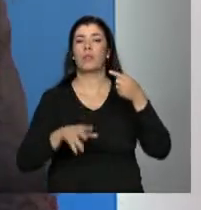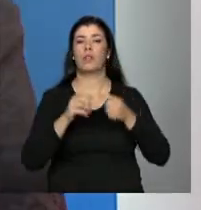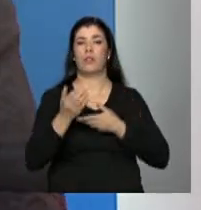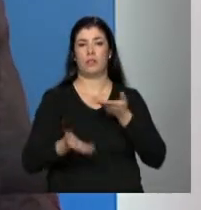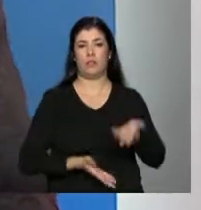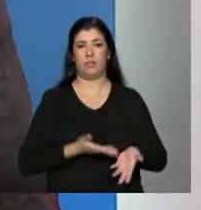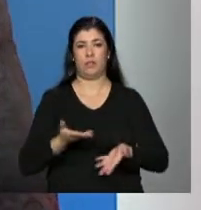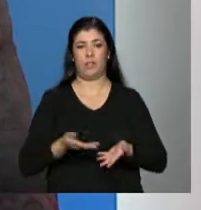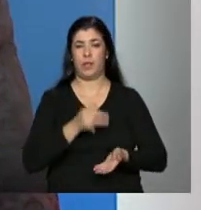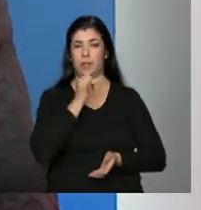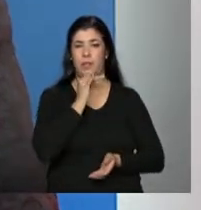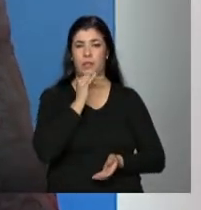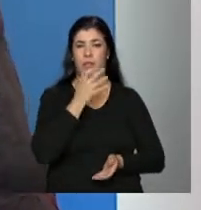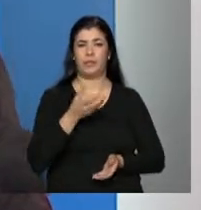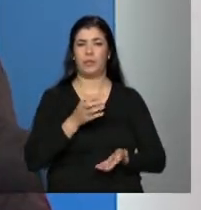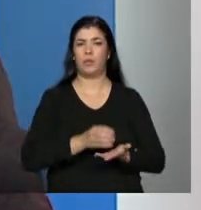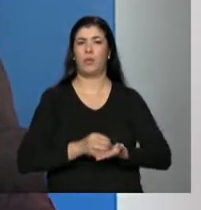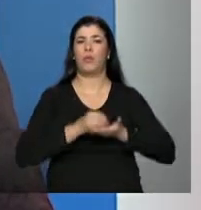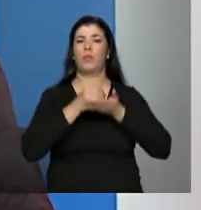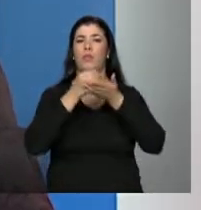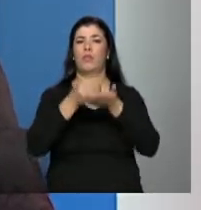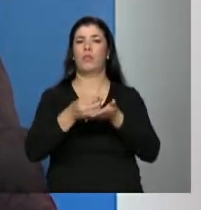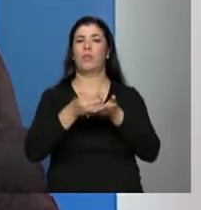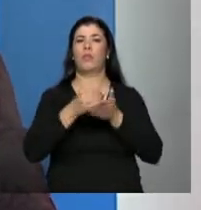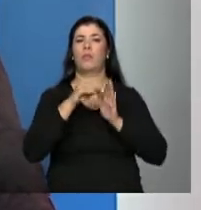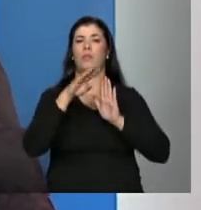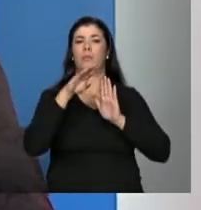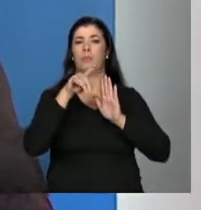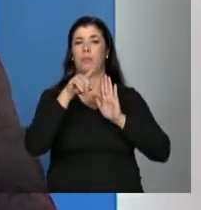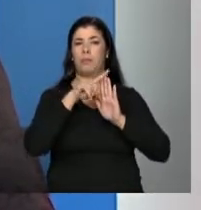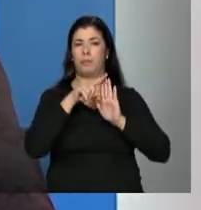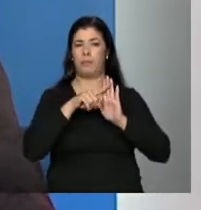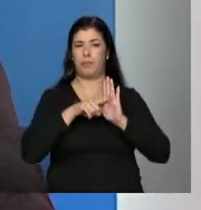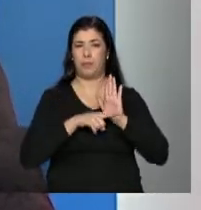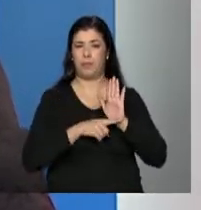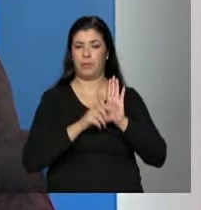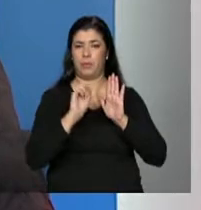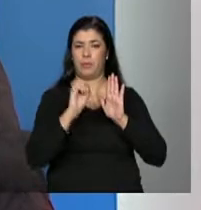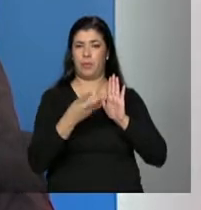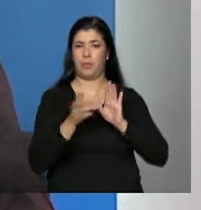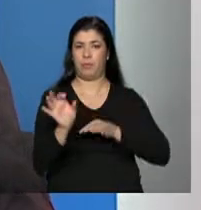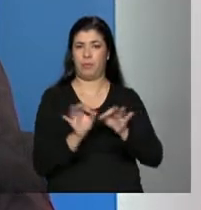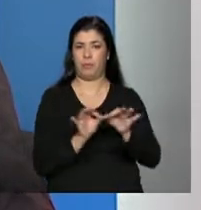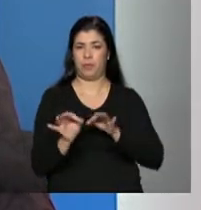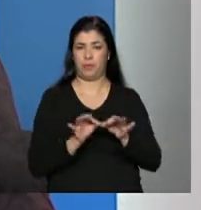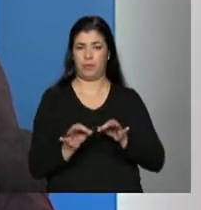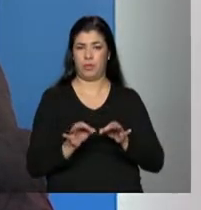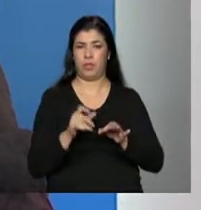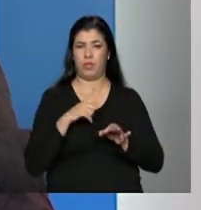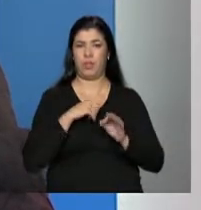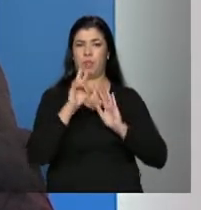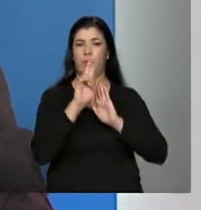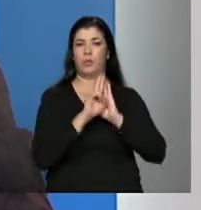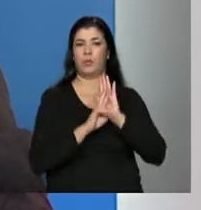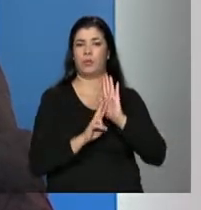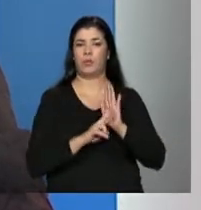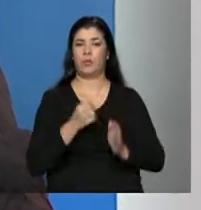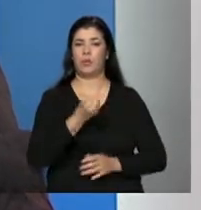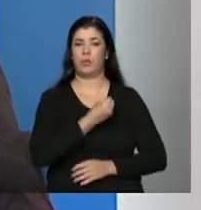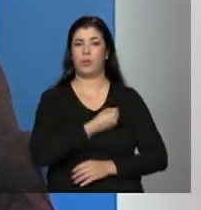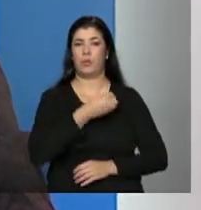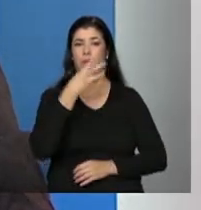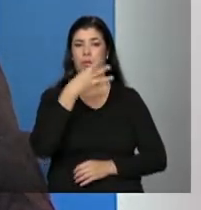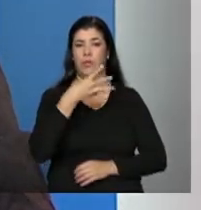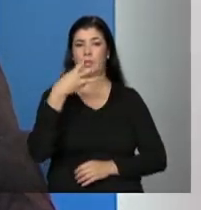que são do tipo programas ou projetos. E aí a gente está falando de resoluções também do Conselho, a resolução número 33,